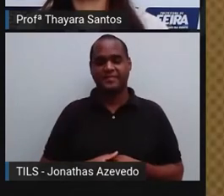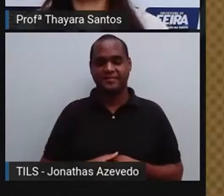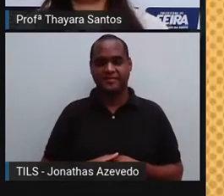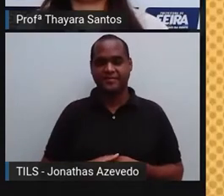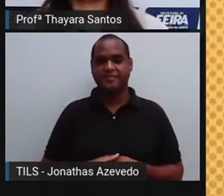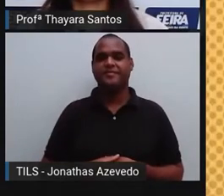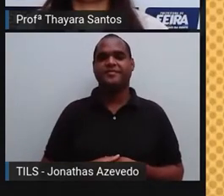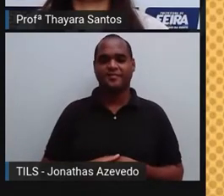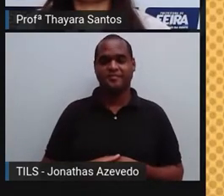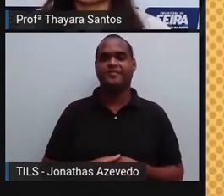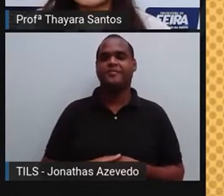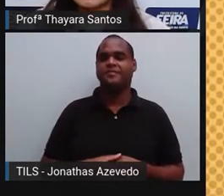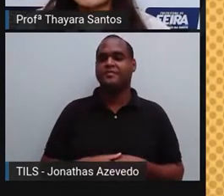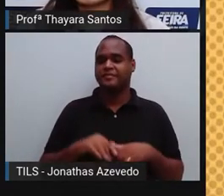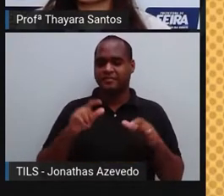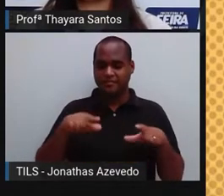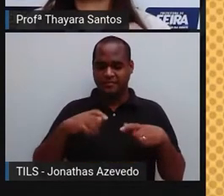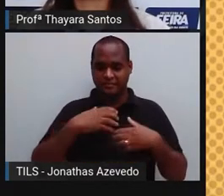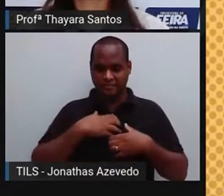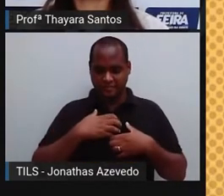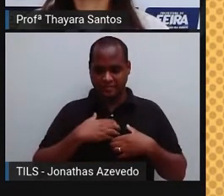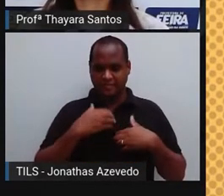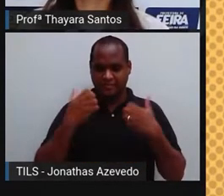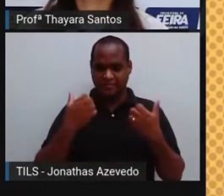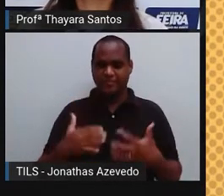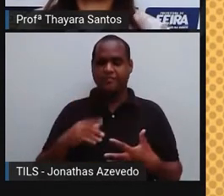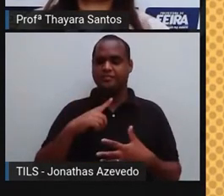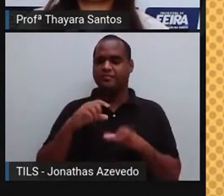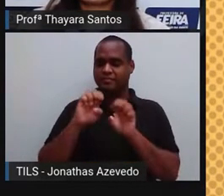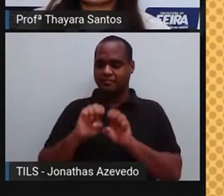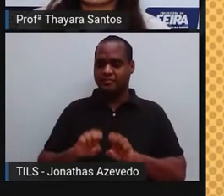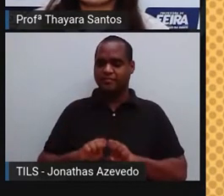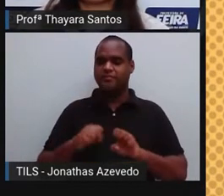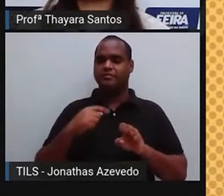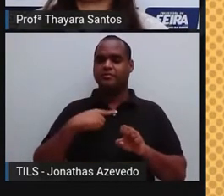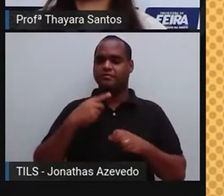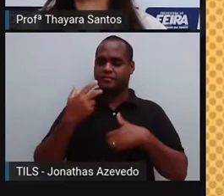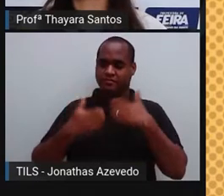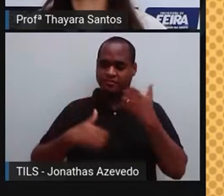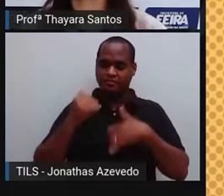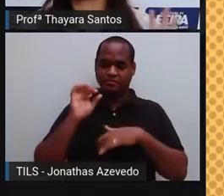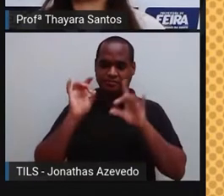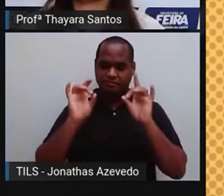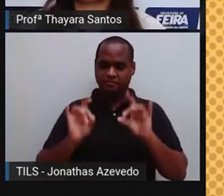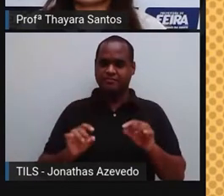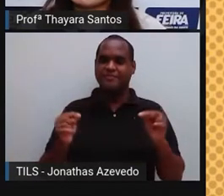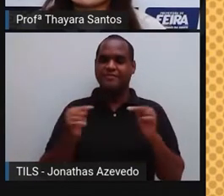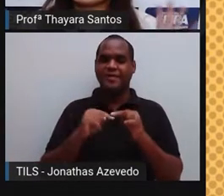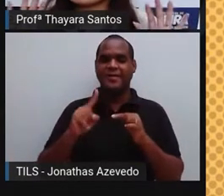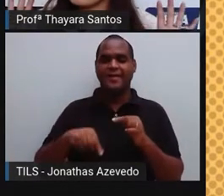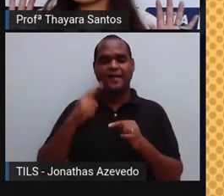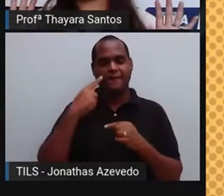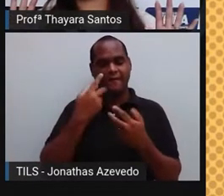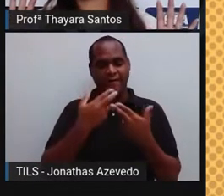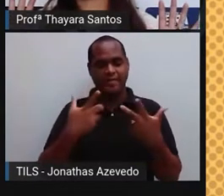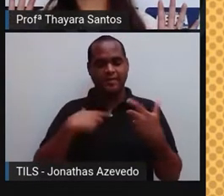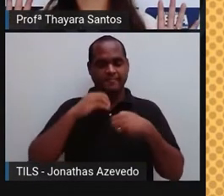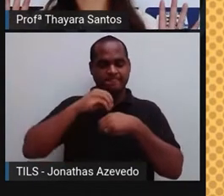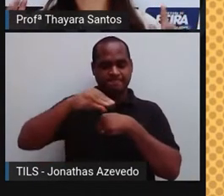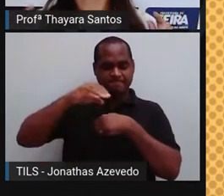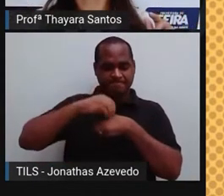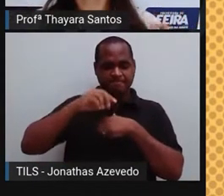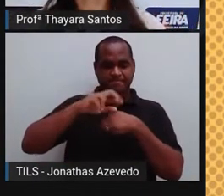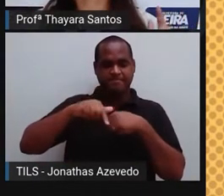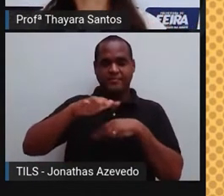Então, esses sentidos, eles têm estruturas específicas que são responsáveis por captar essas informações